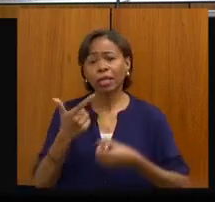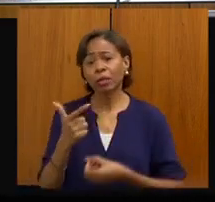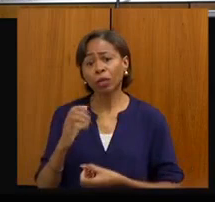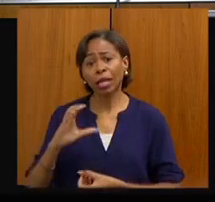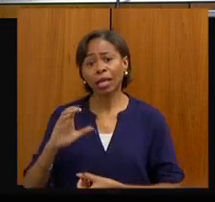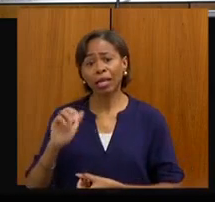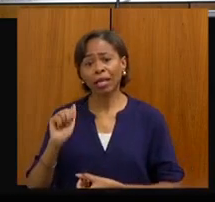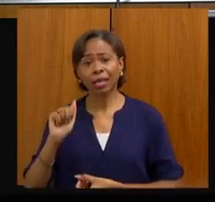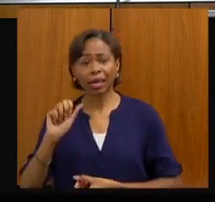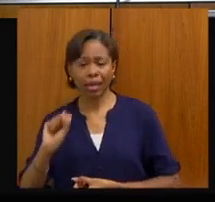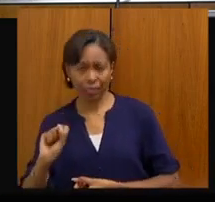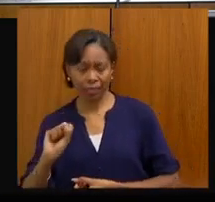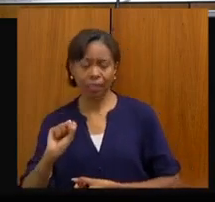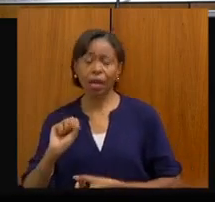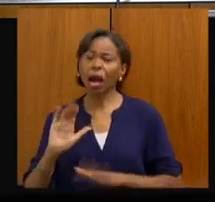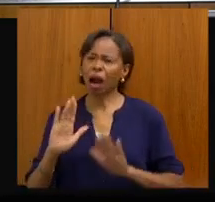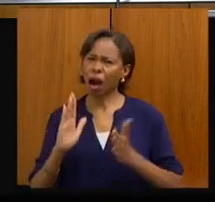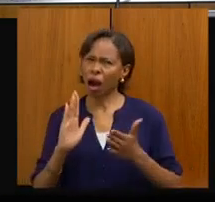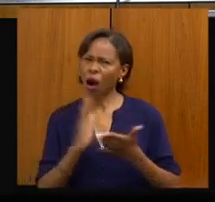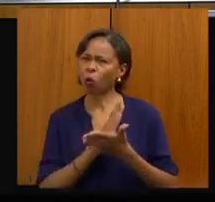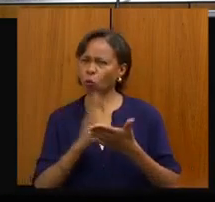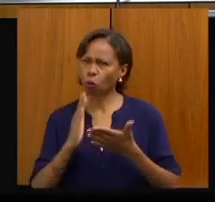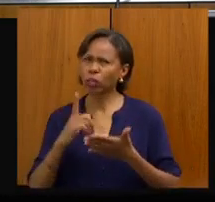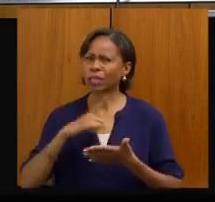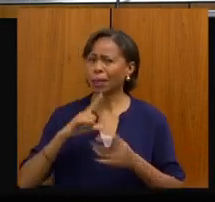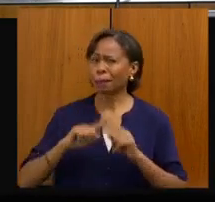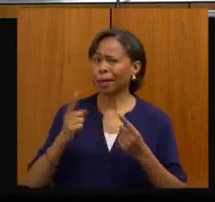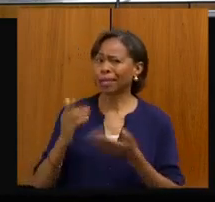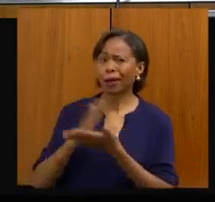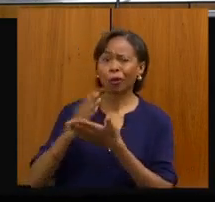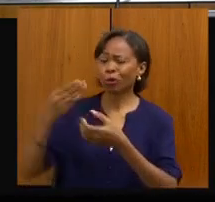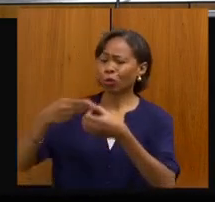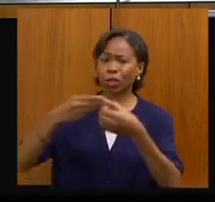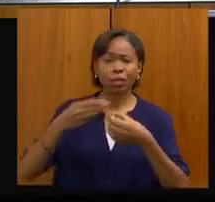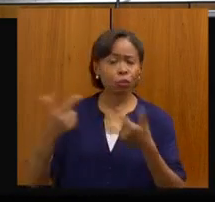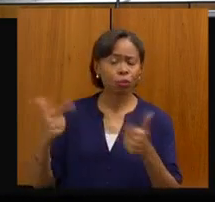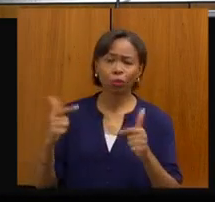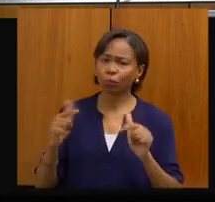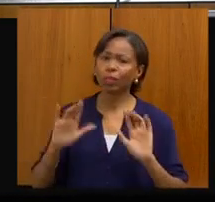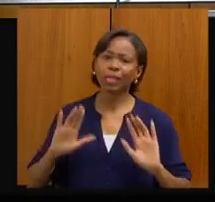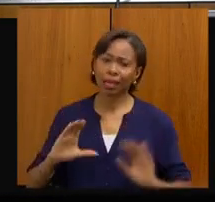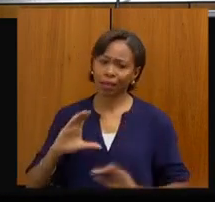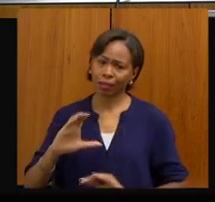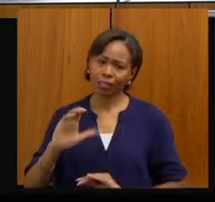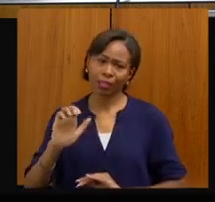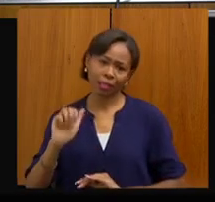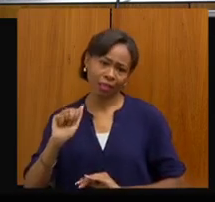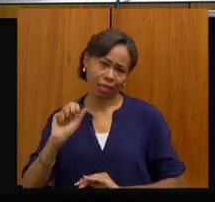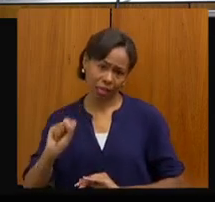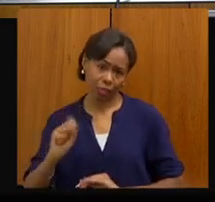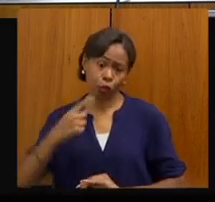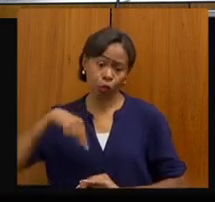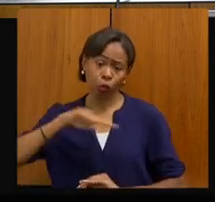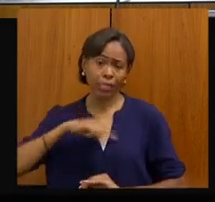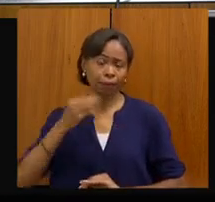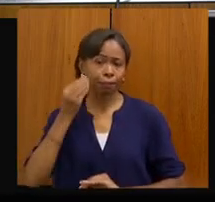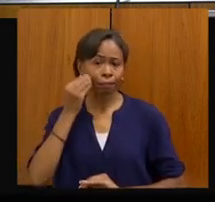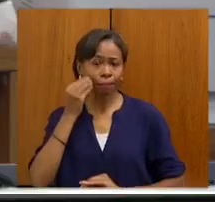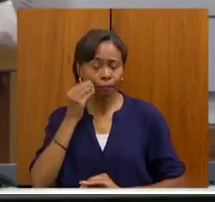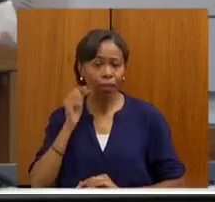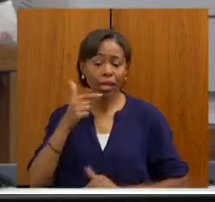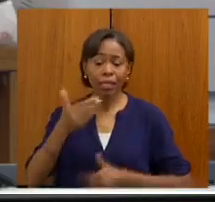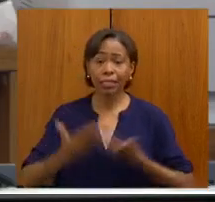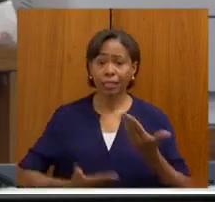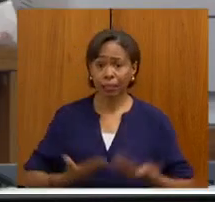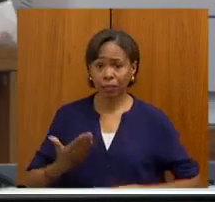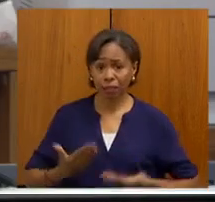espalhados, mas nós temos municípios que não têm cobertura pelos CEAIs. Então, estamos buscando esses ambos serviços ambulatoriais